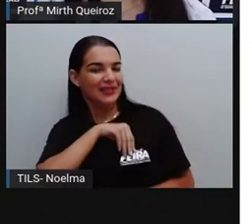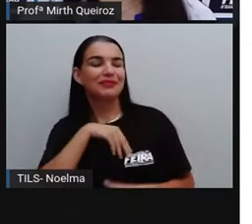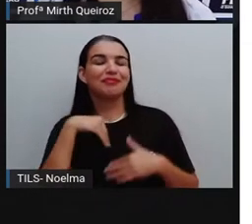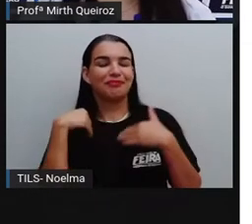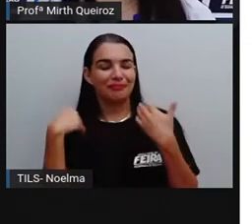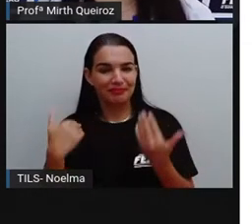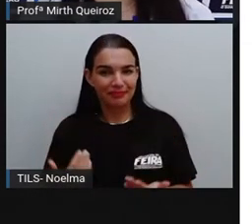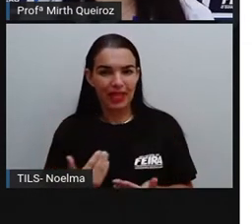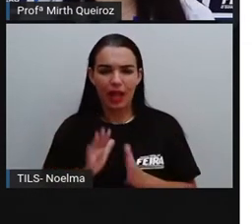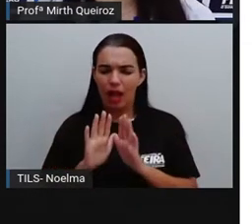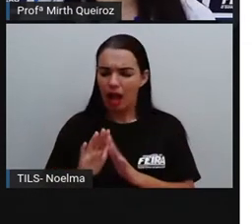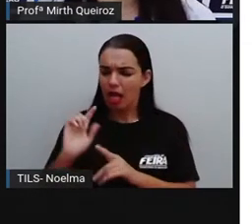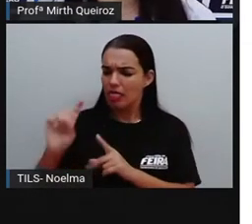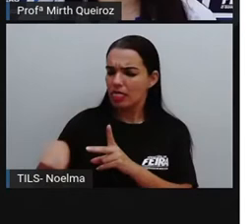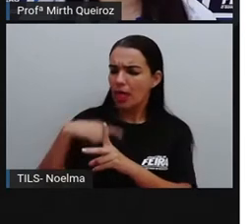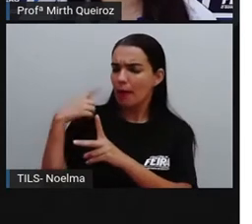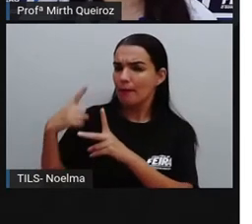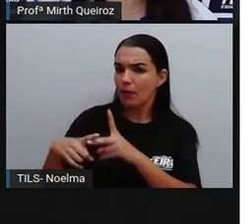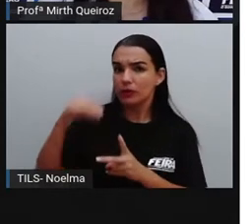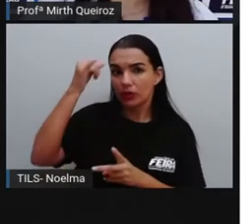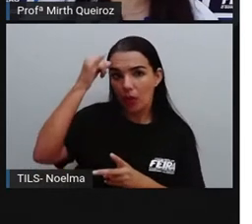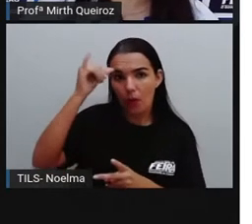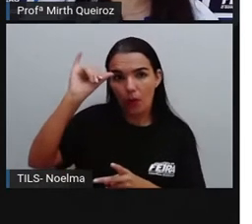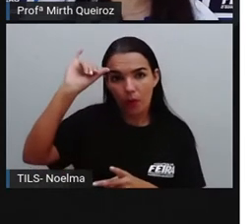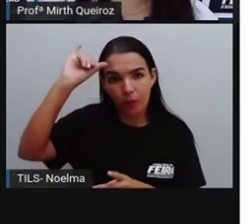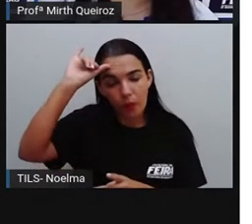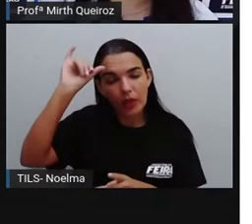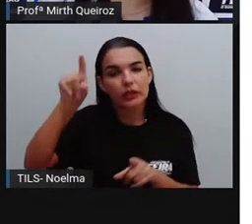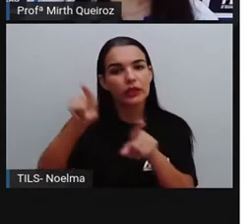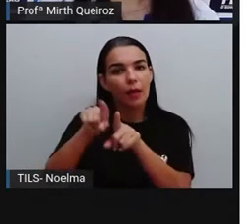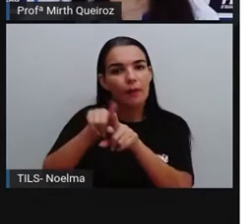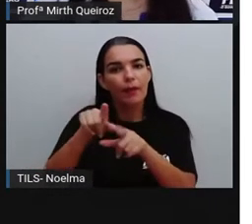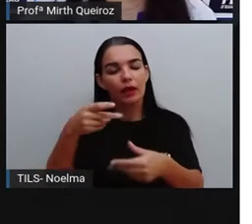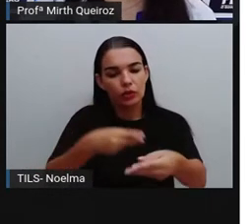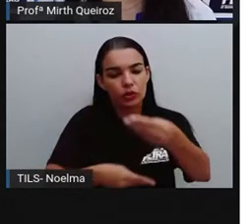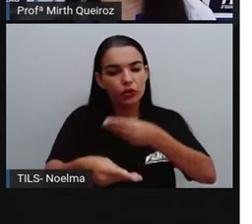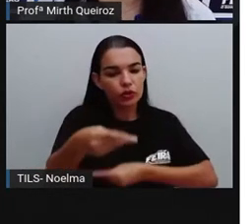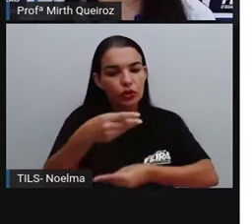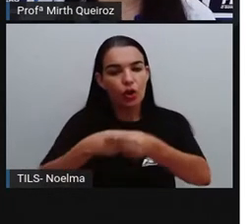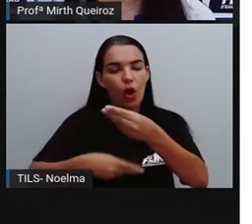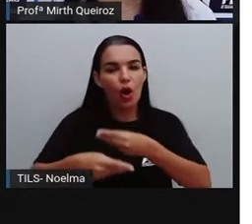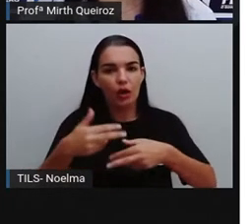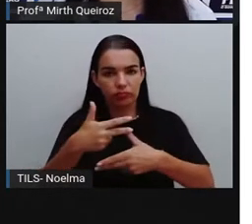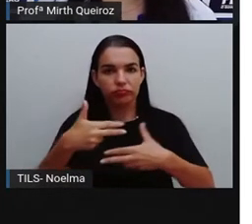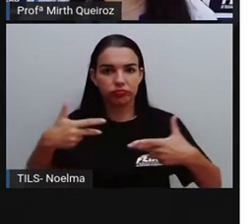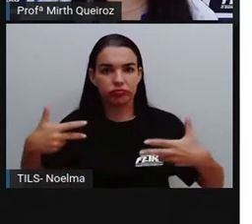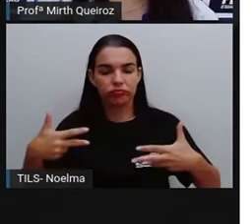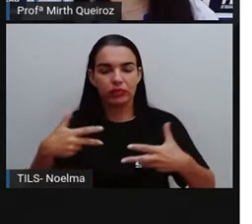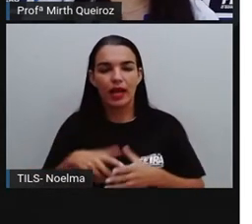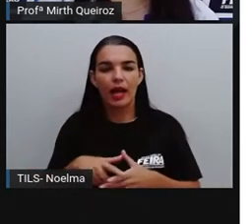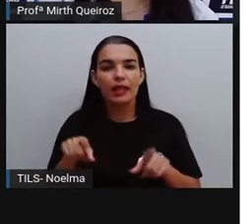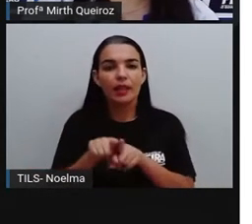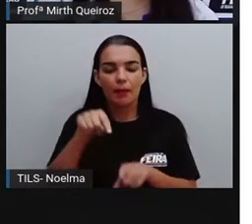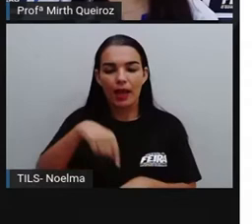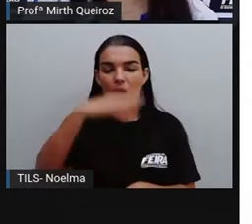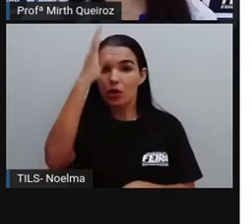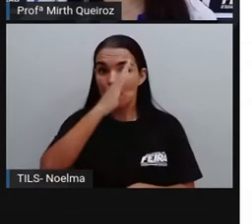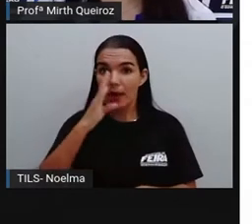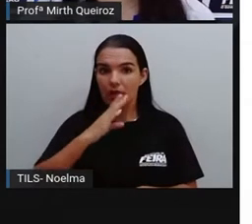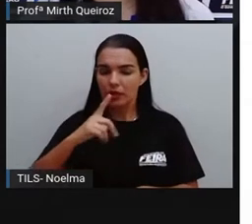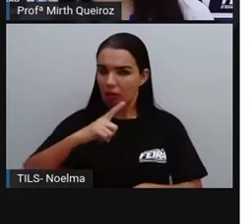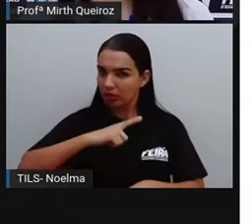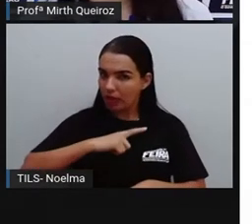Depois, o gado também se tornou mercadoria de troca. E no Brasil, além dele, foram